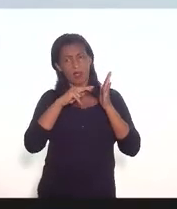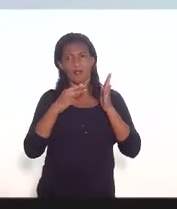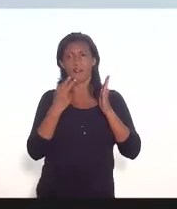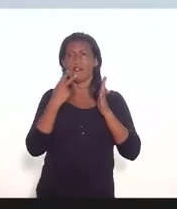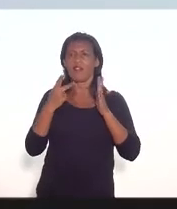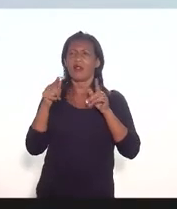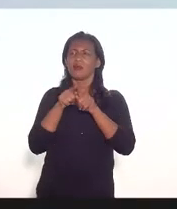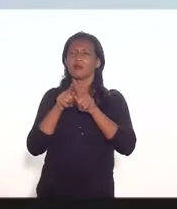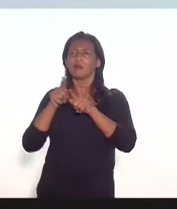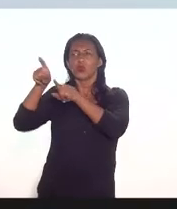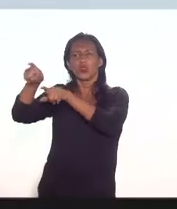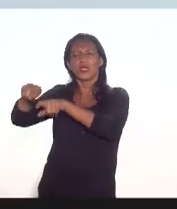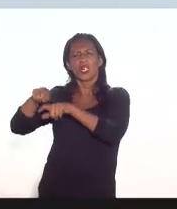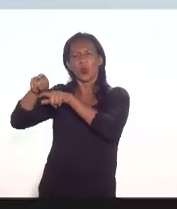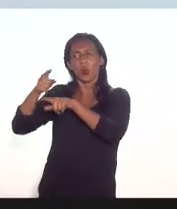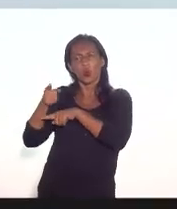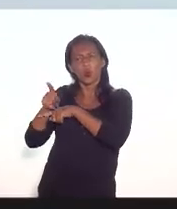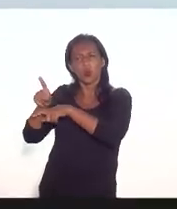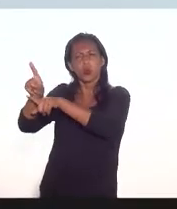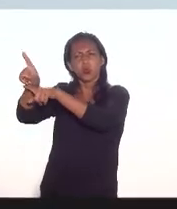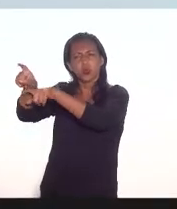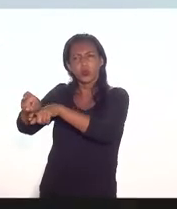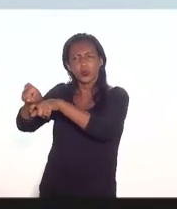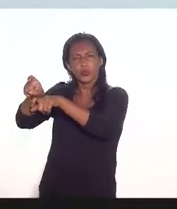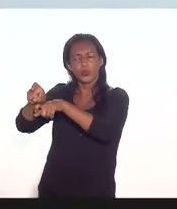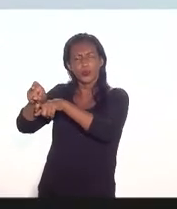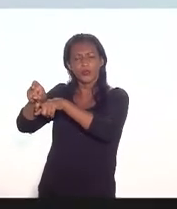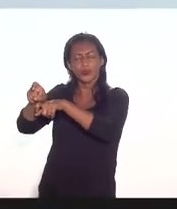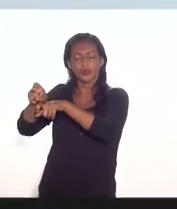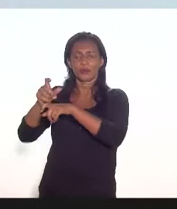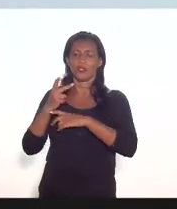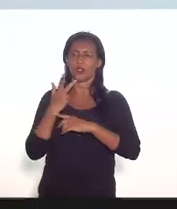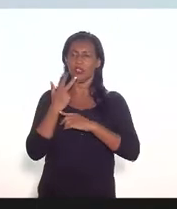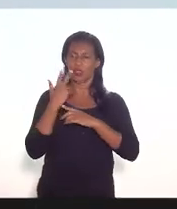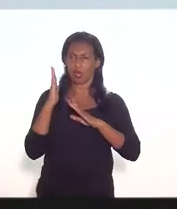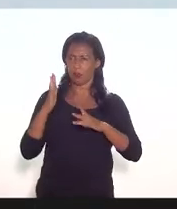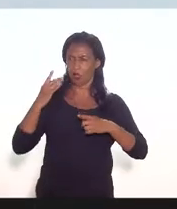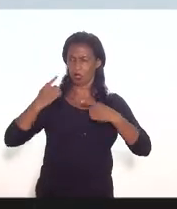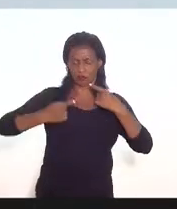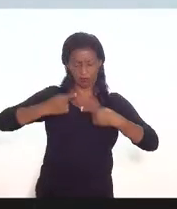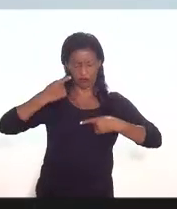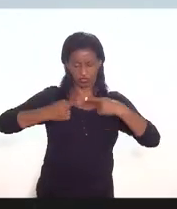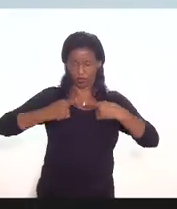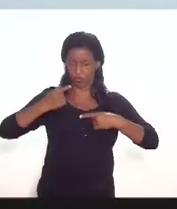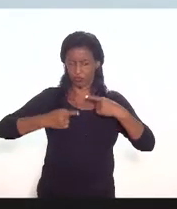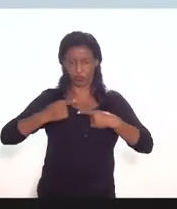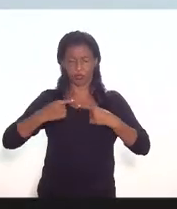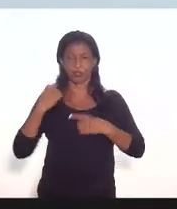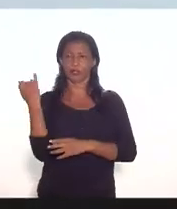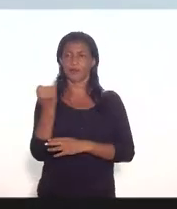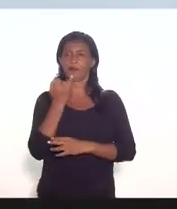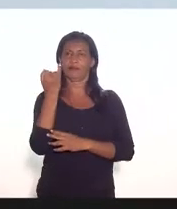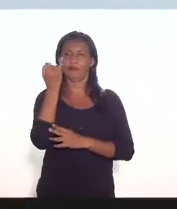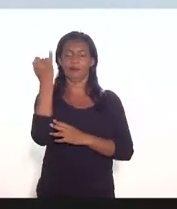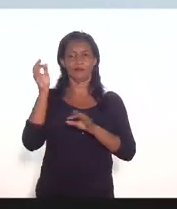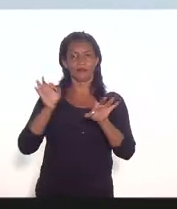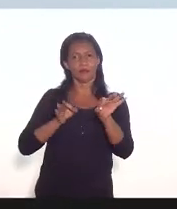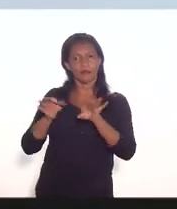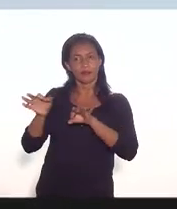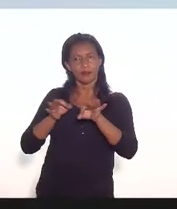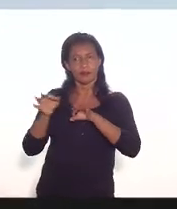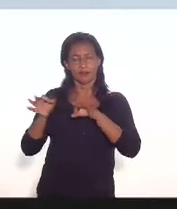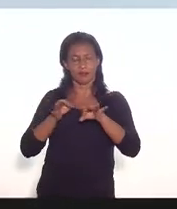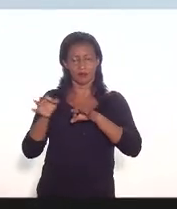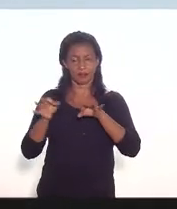emendas ao projeto eu acho que já foi amplamente aqui discutido a importância desse projeto para os